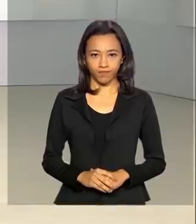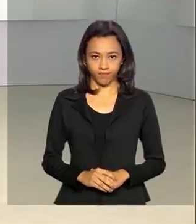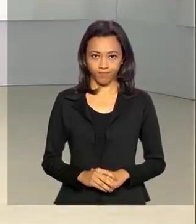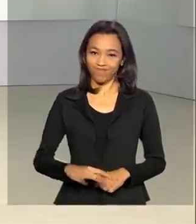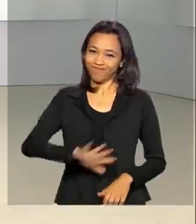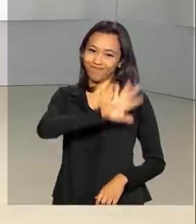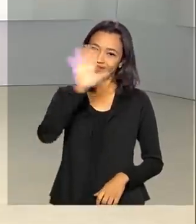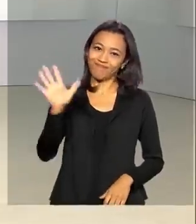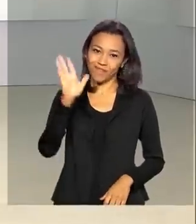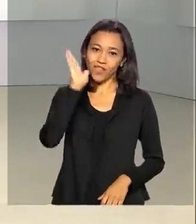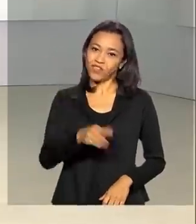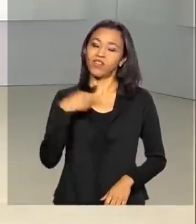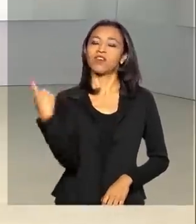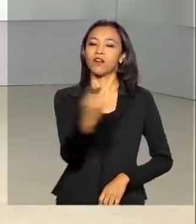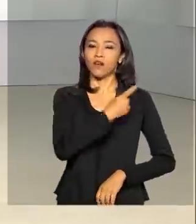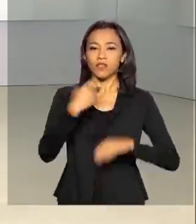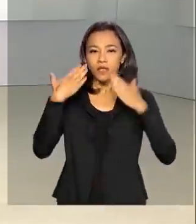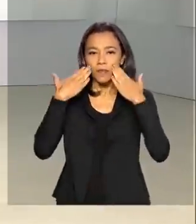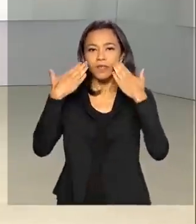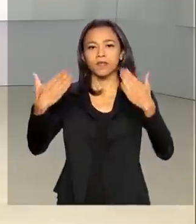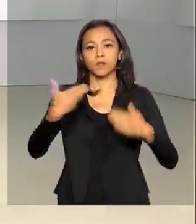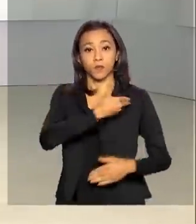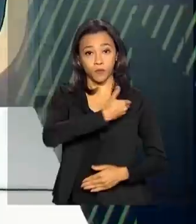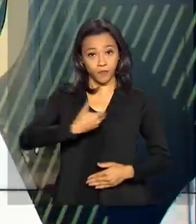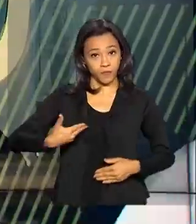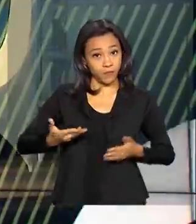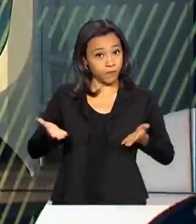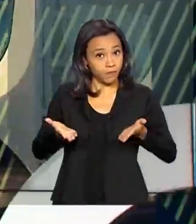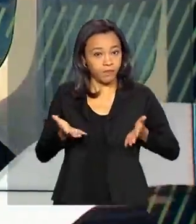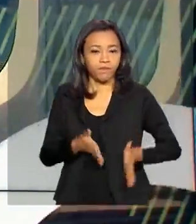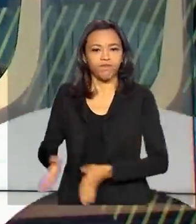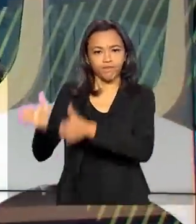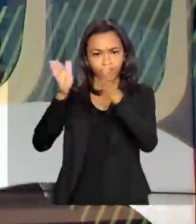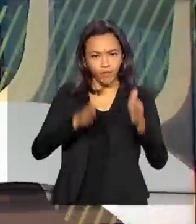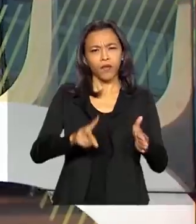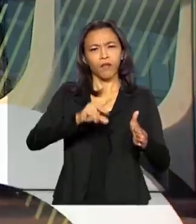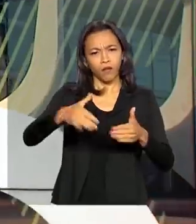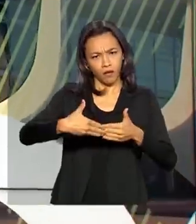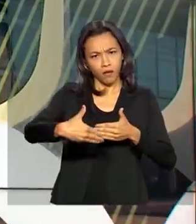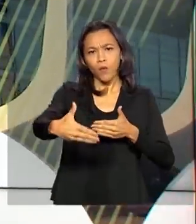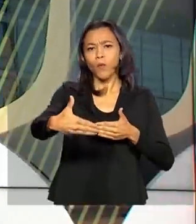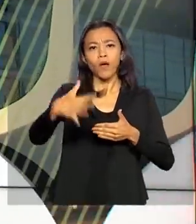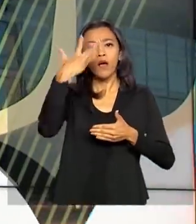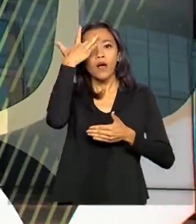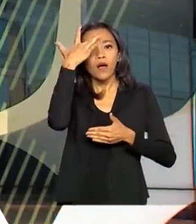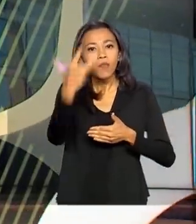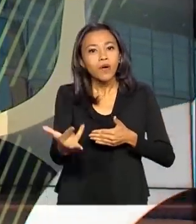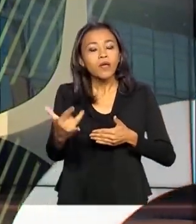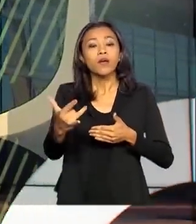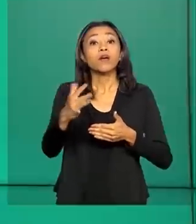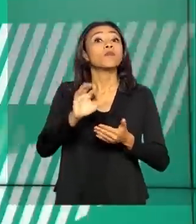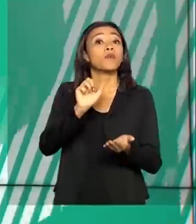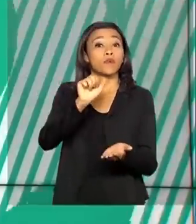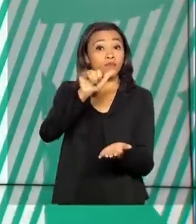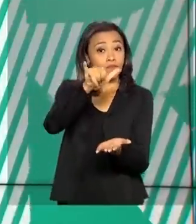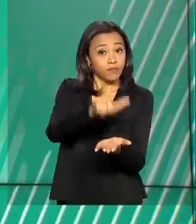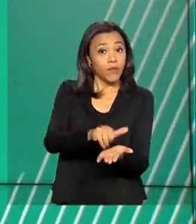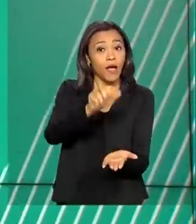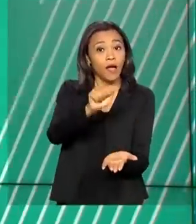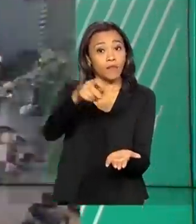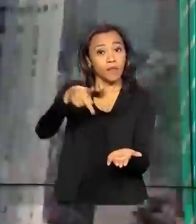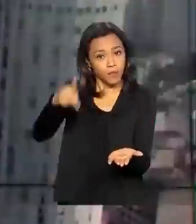Olá, já estamos no ar com o Governo Agora. Deve ser lançado amanhã um aplicativo para que trabalhadores